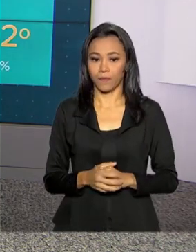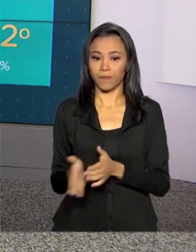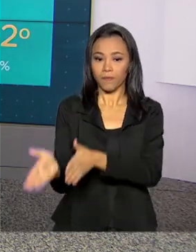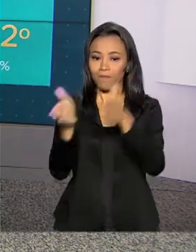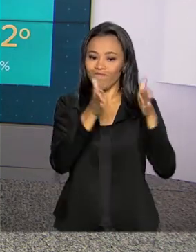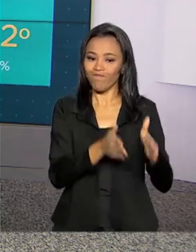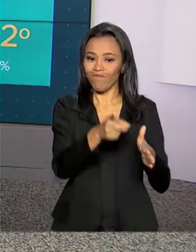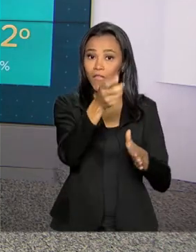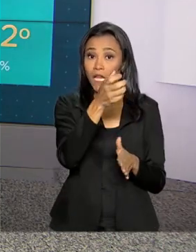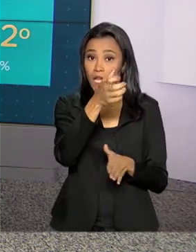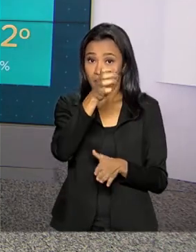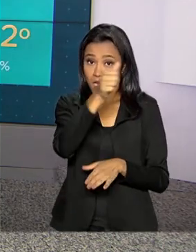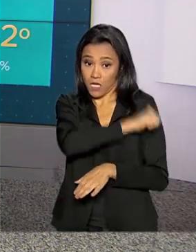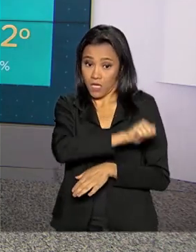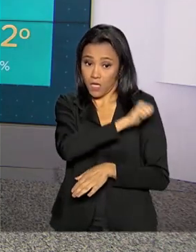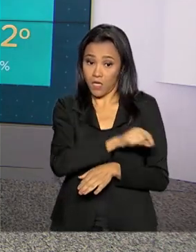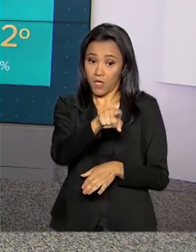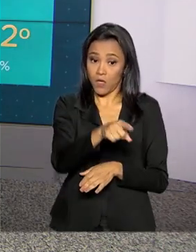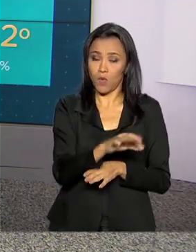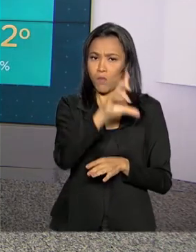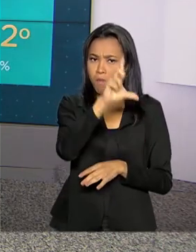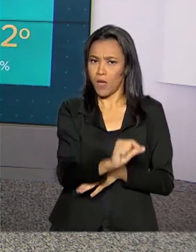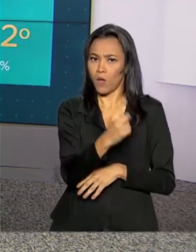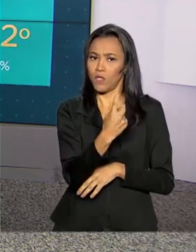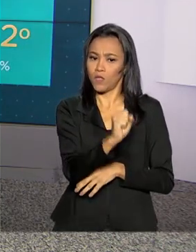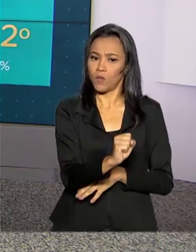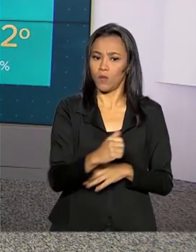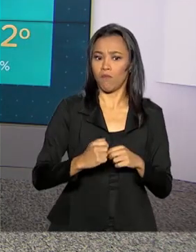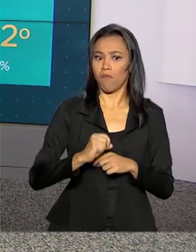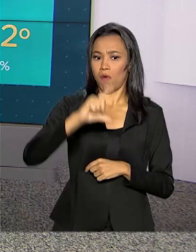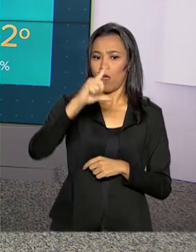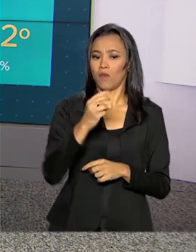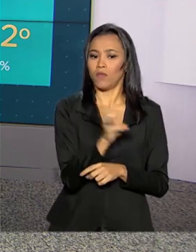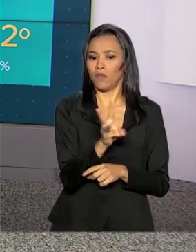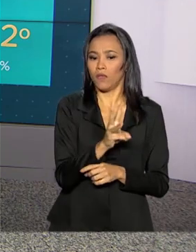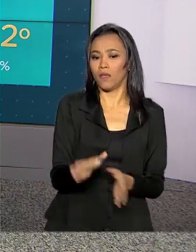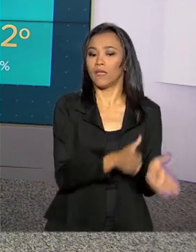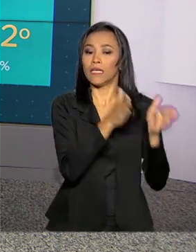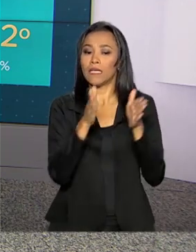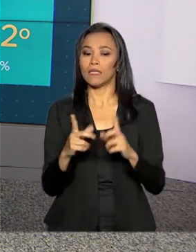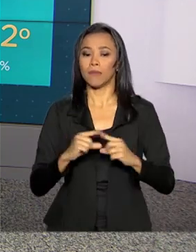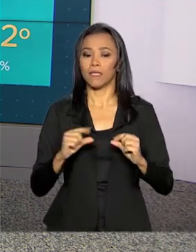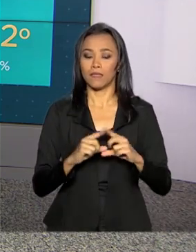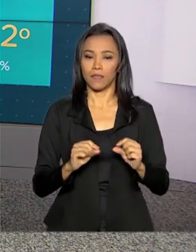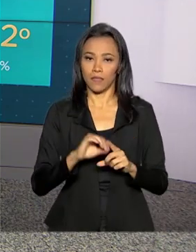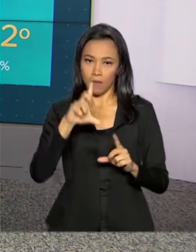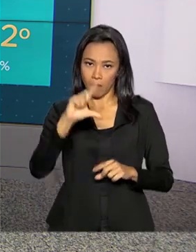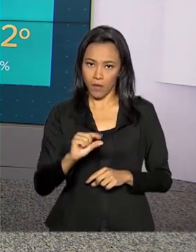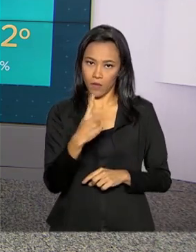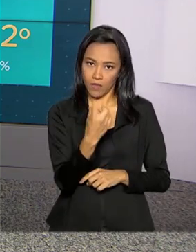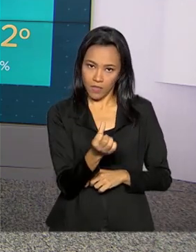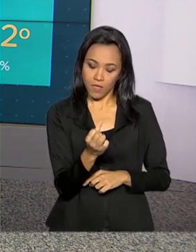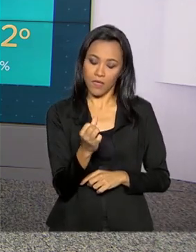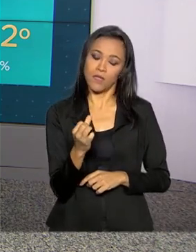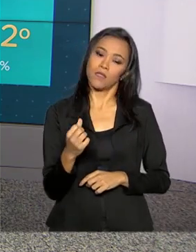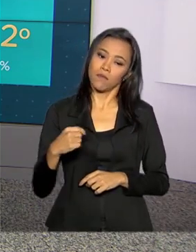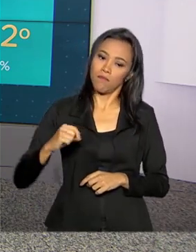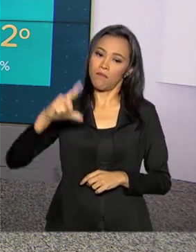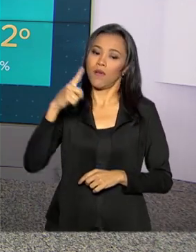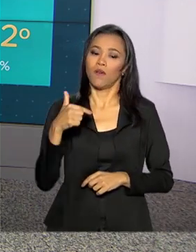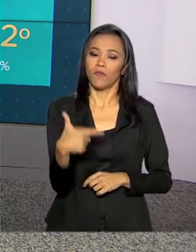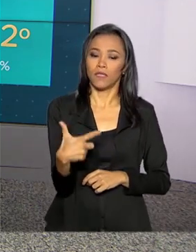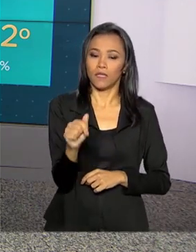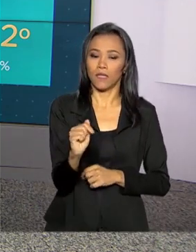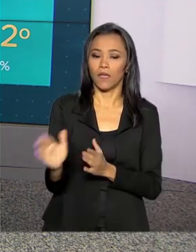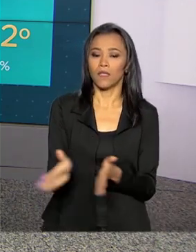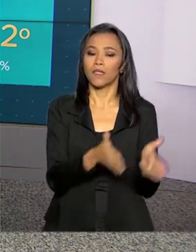Bom, aqui, Rio de Janeiro, mínima de 18, máxima de 33. Em Brasília, mínima de 16, máxima de